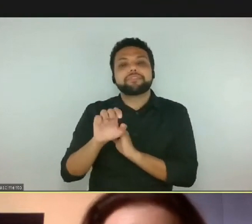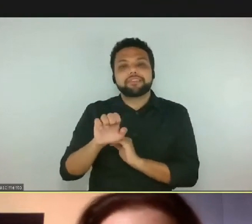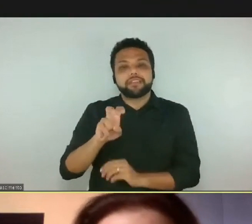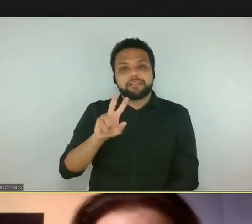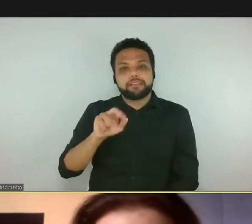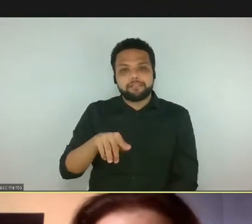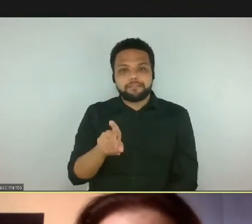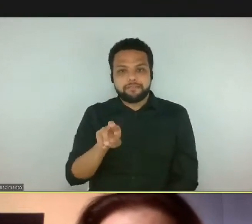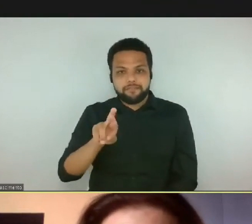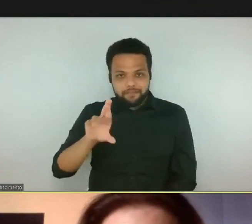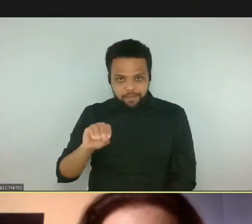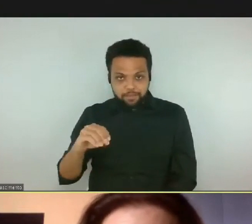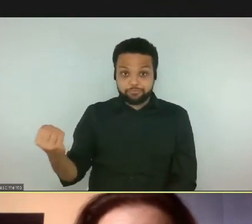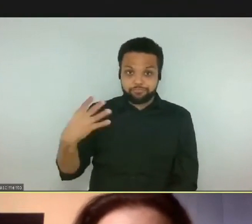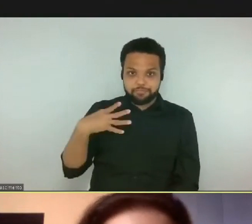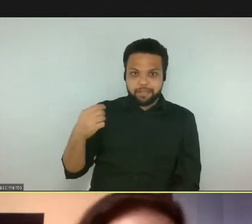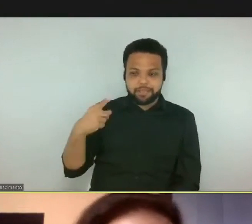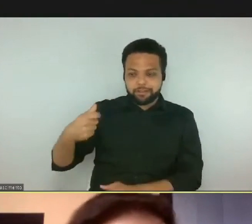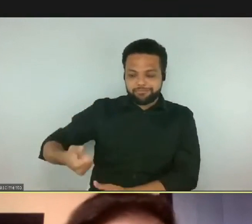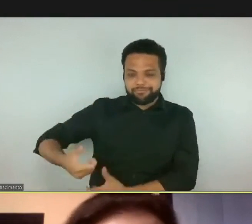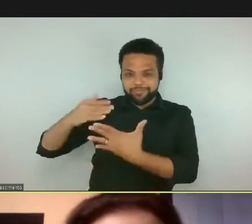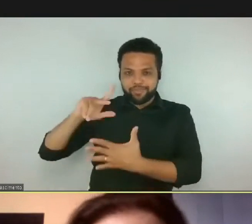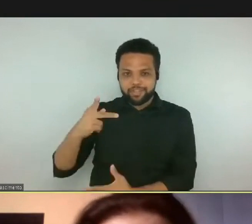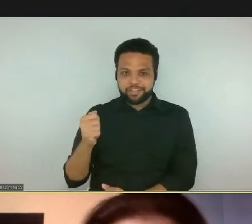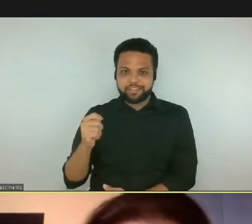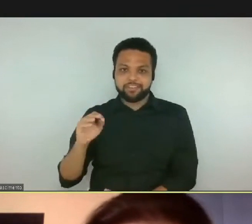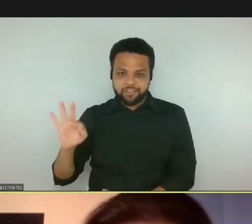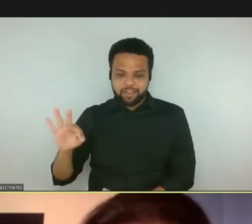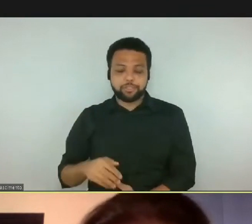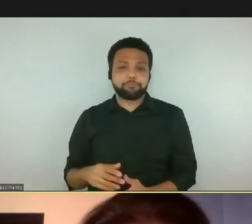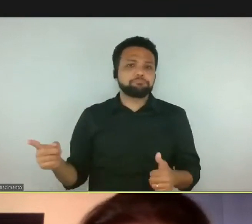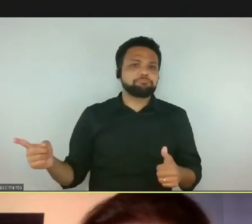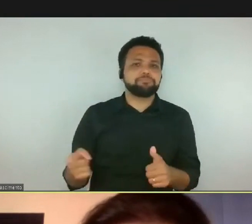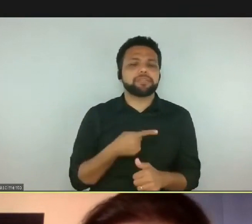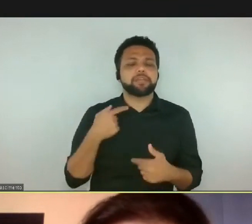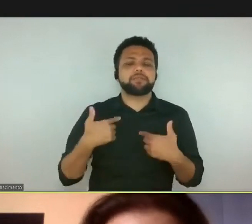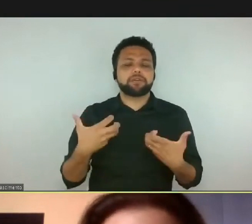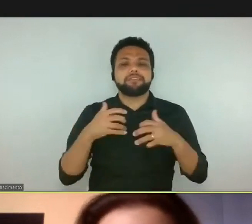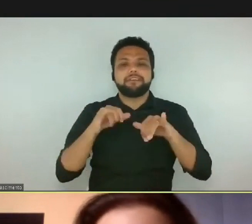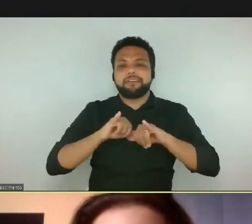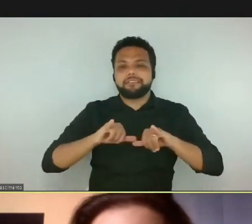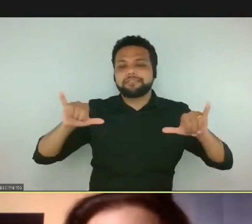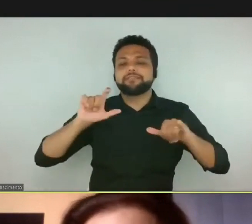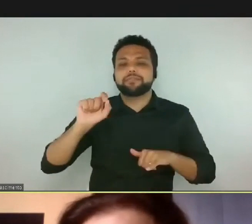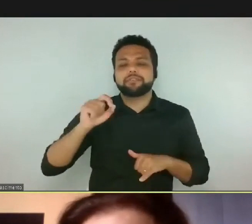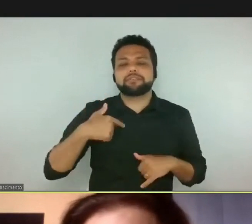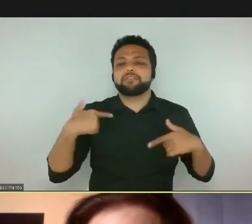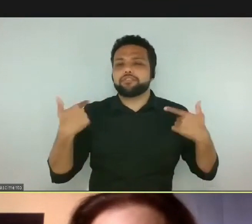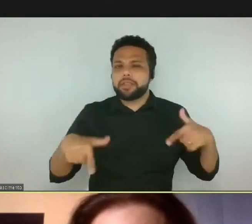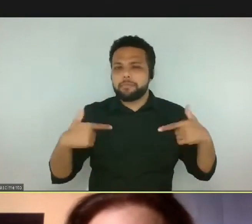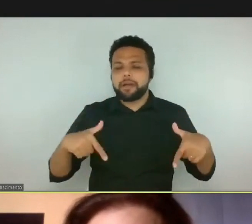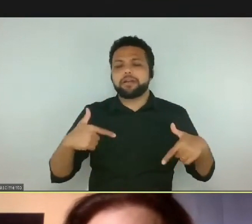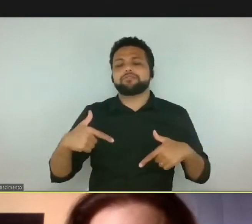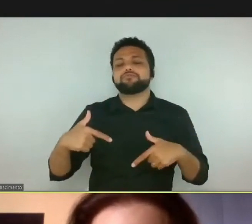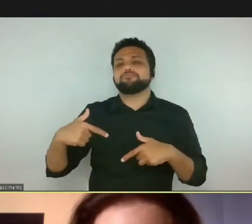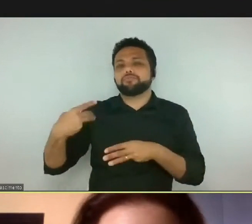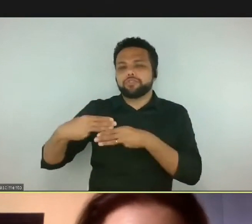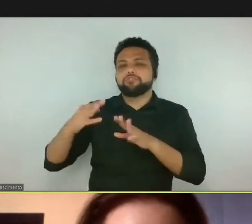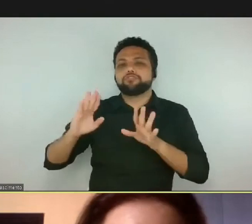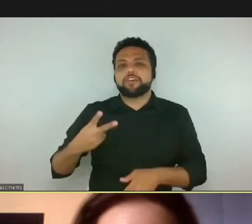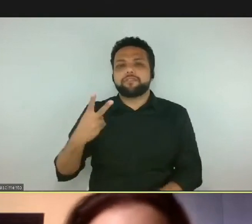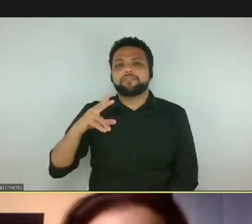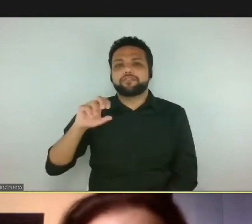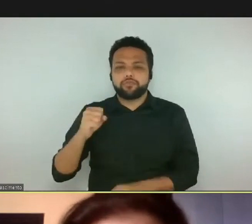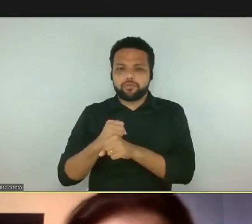mandando, tá bom? e primeiro eu queria dizer que eu trabalho no museu há 28 anos, agora eu